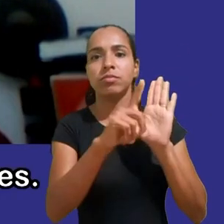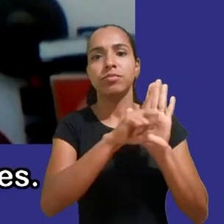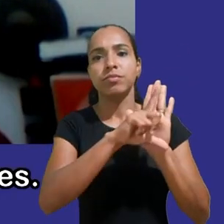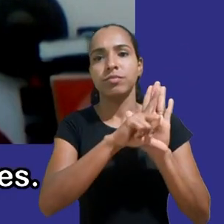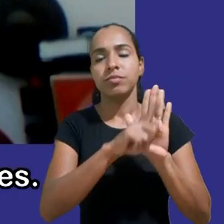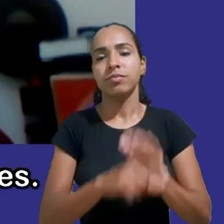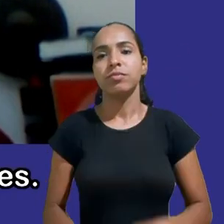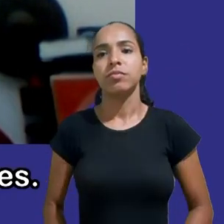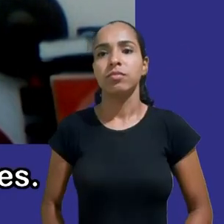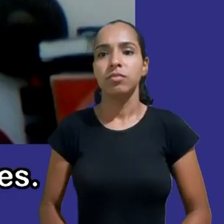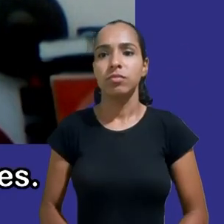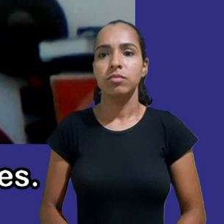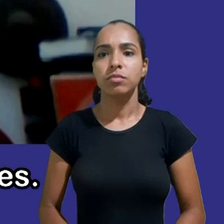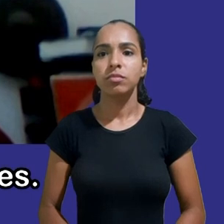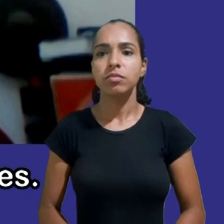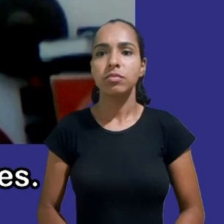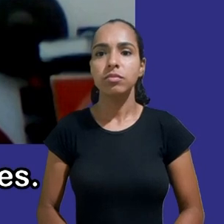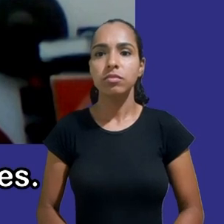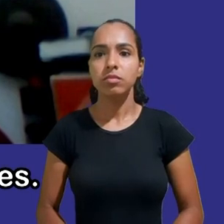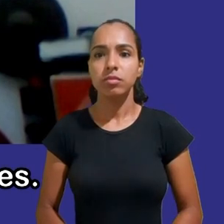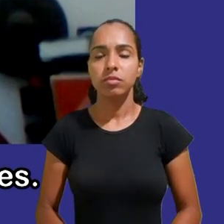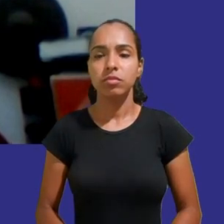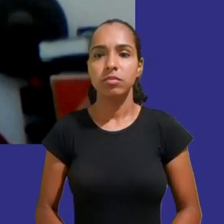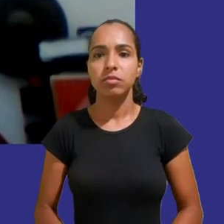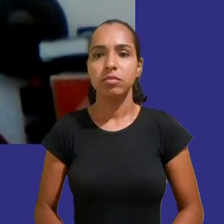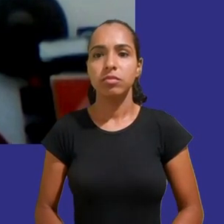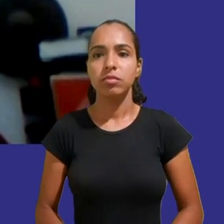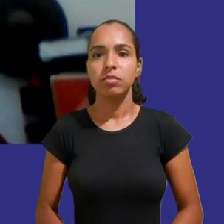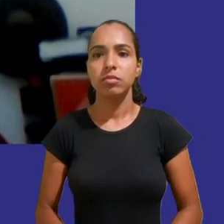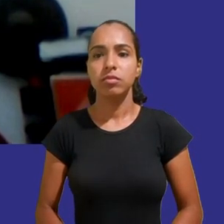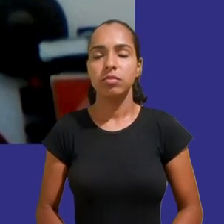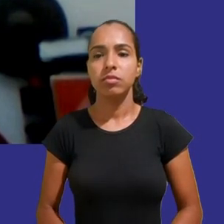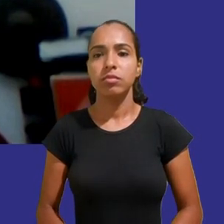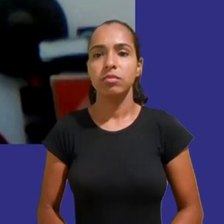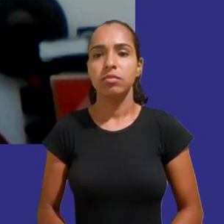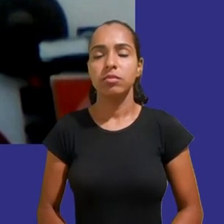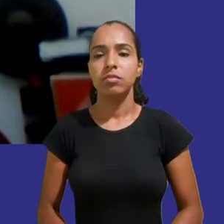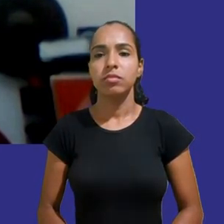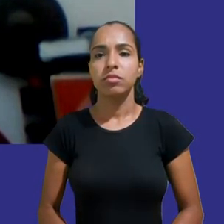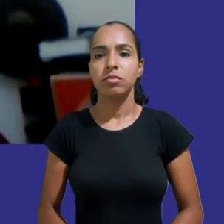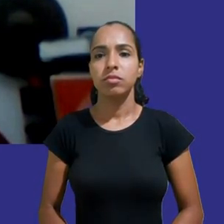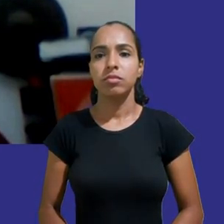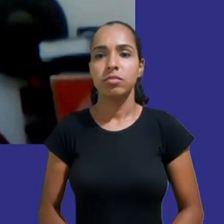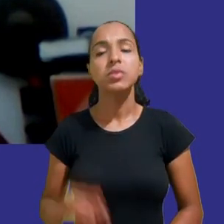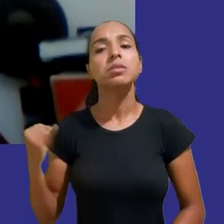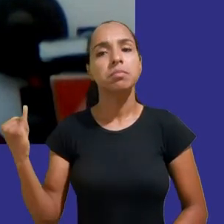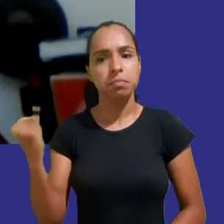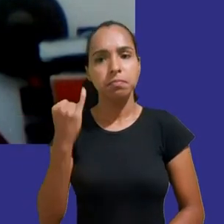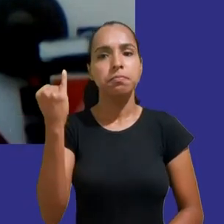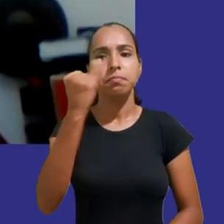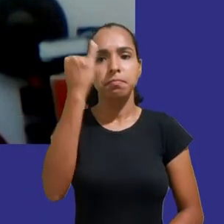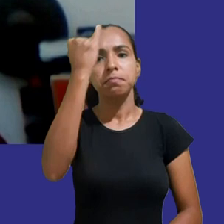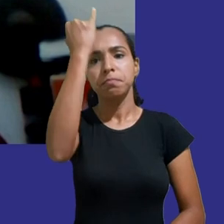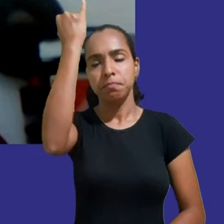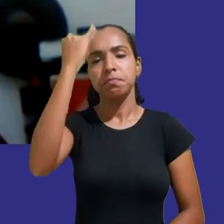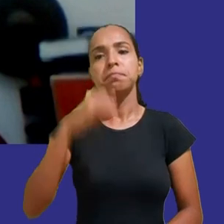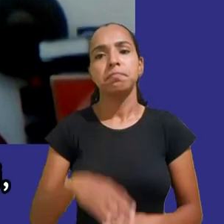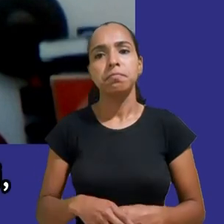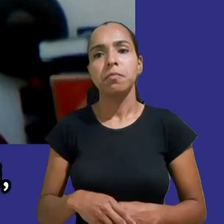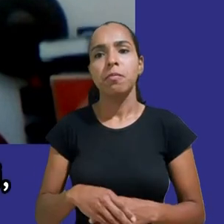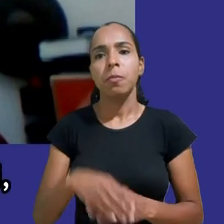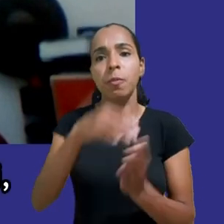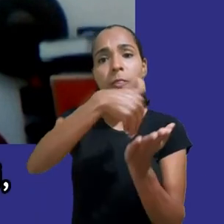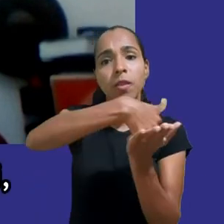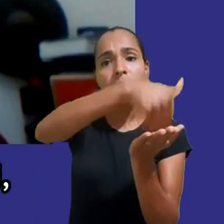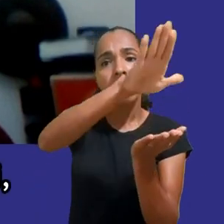Esse é um dos pontos mais importantes Se as multas previstas não forem aplicadas